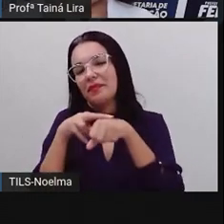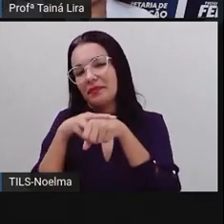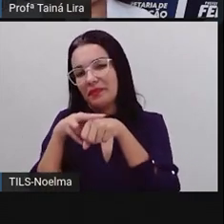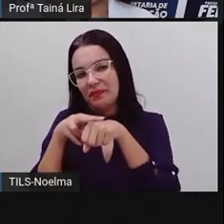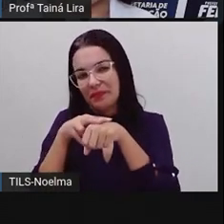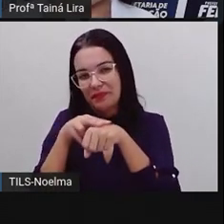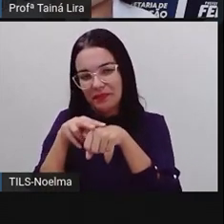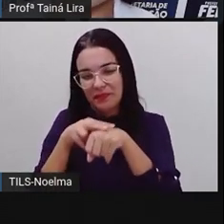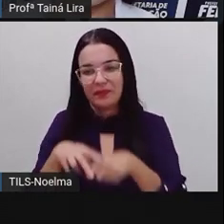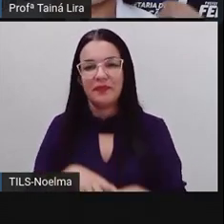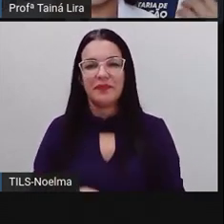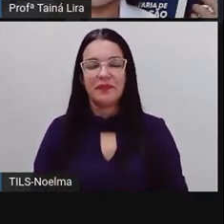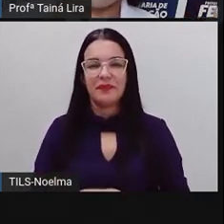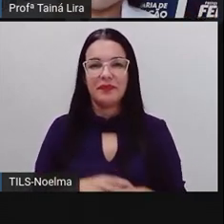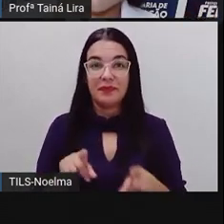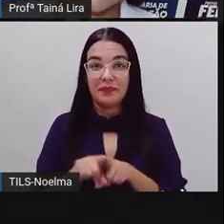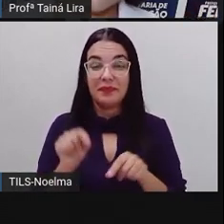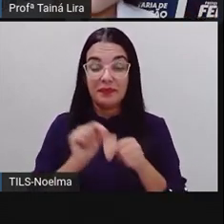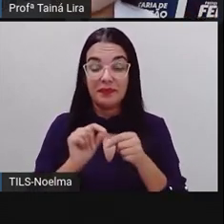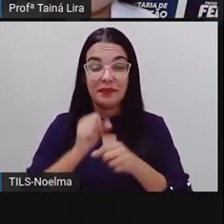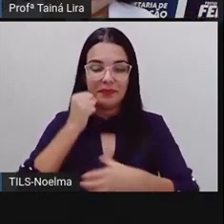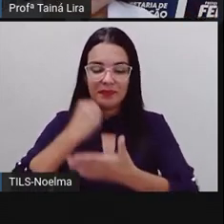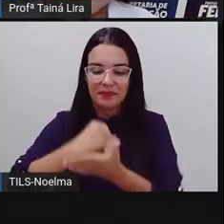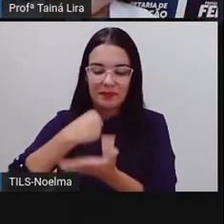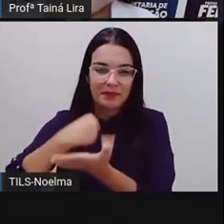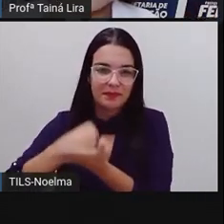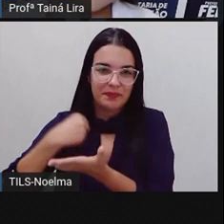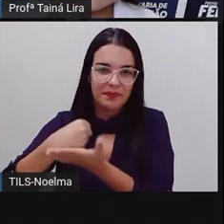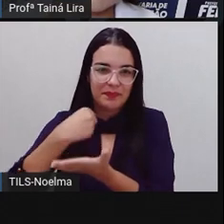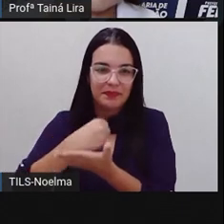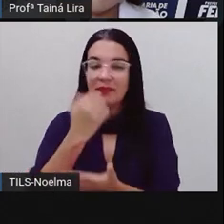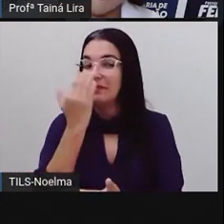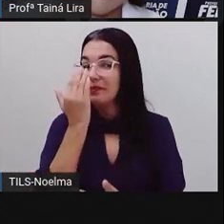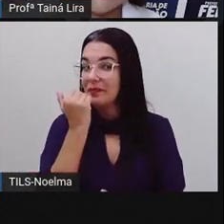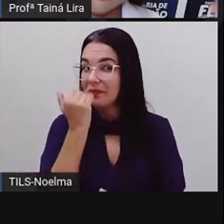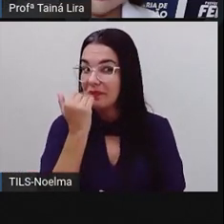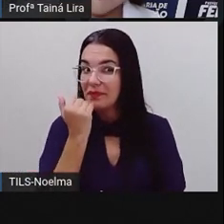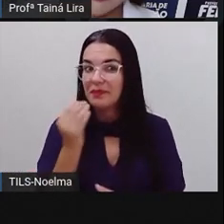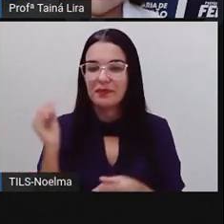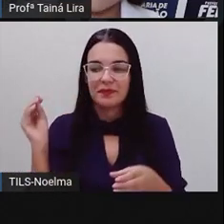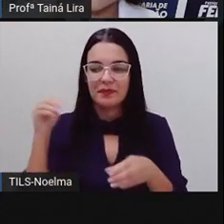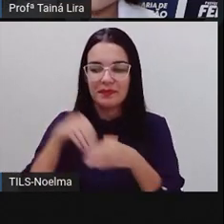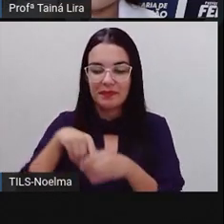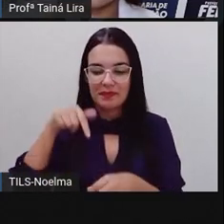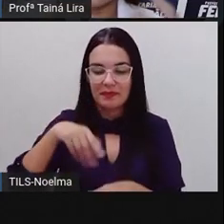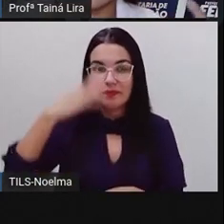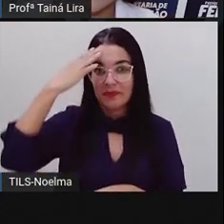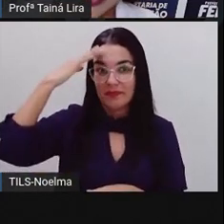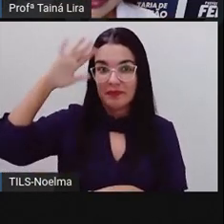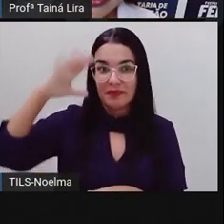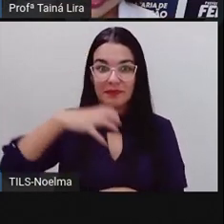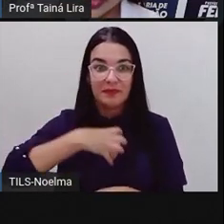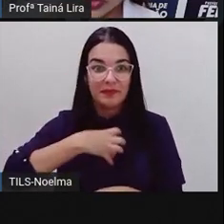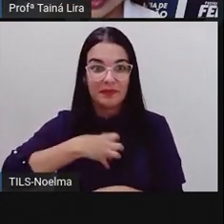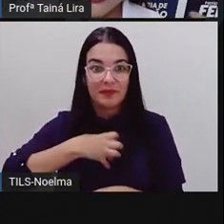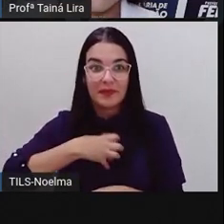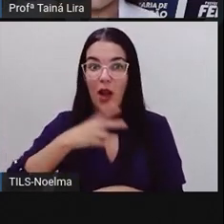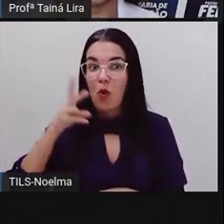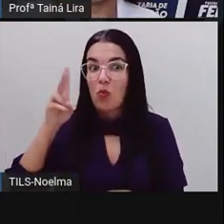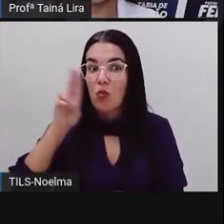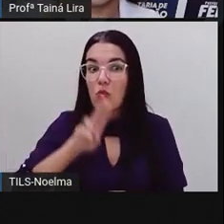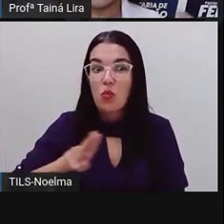aí principalmente para fazer o tempero da comida aqui, principalmente aqui na Bahia, é muito comum, né, a gente